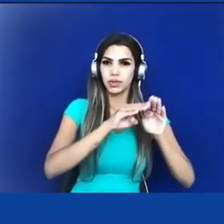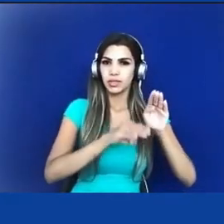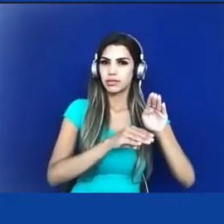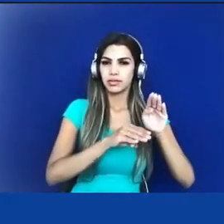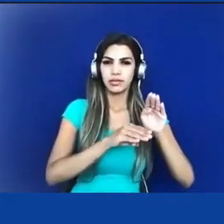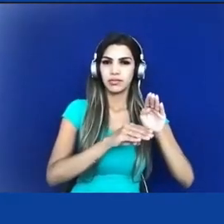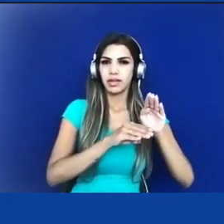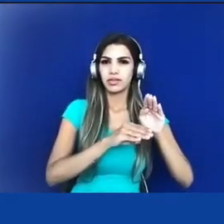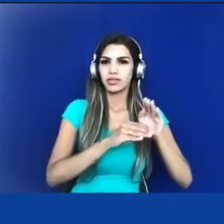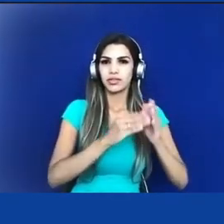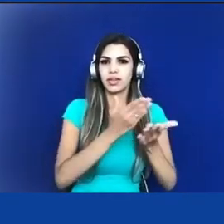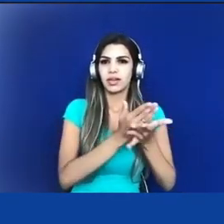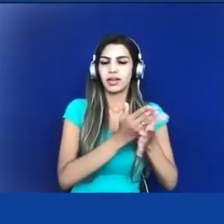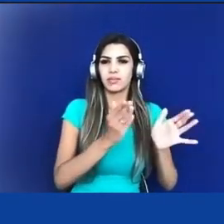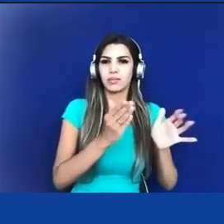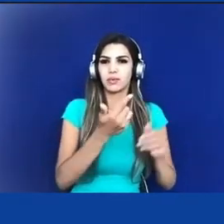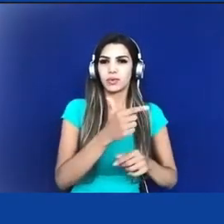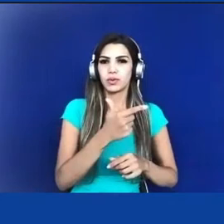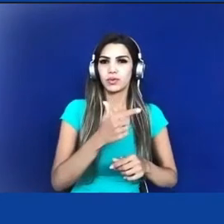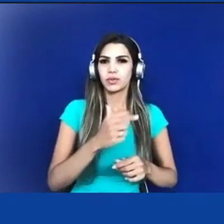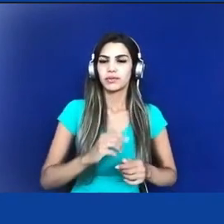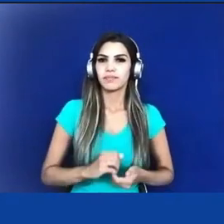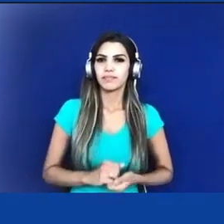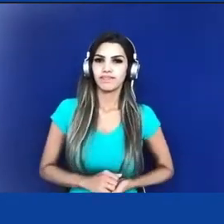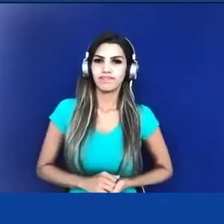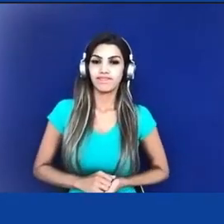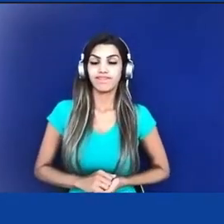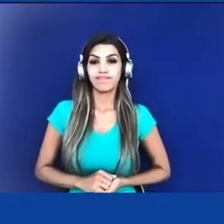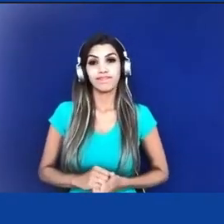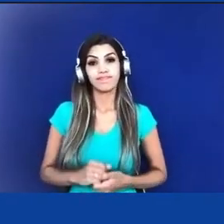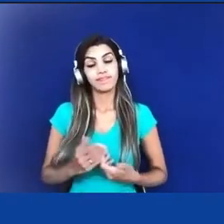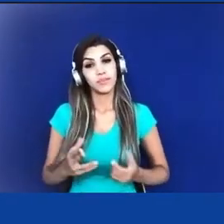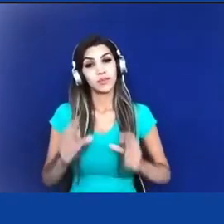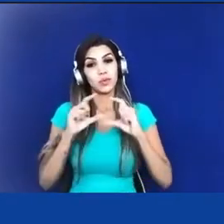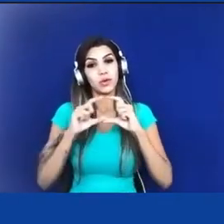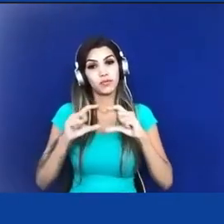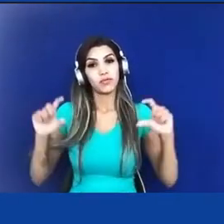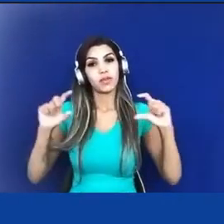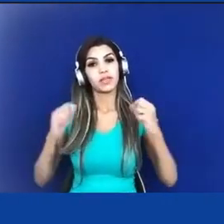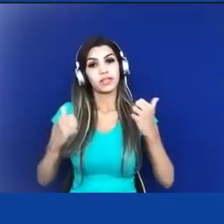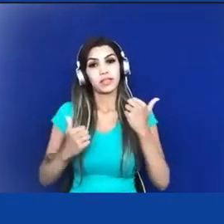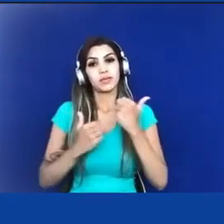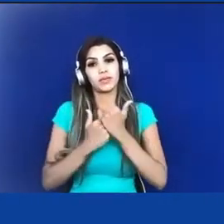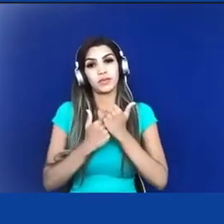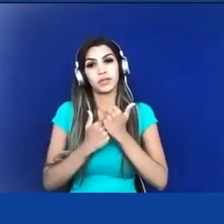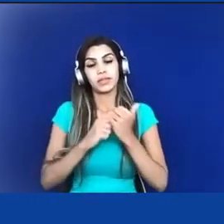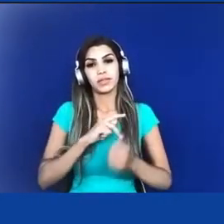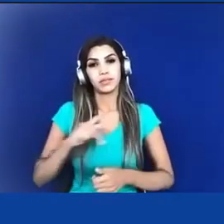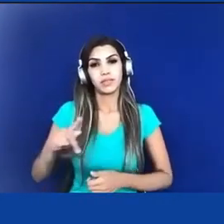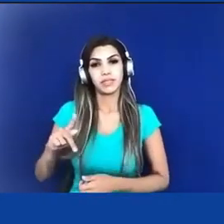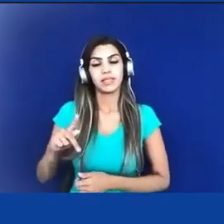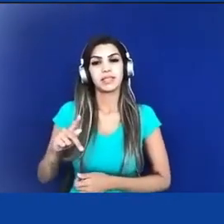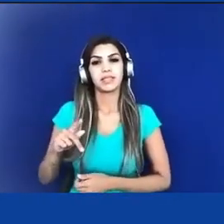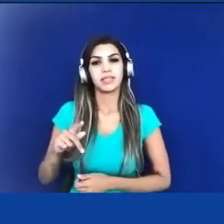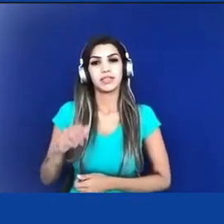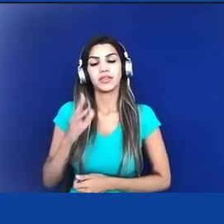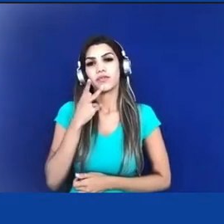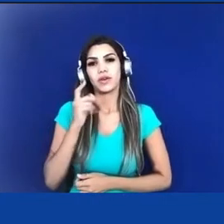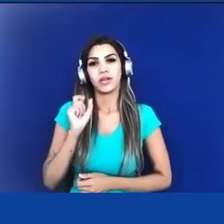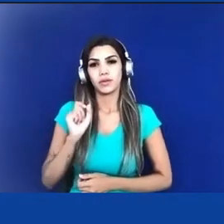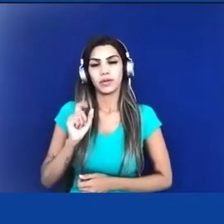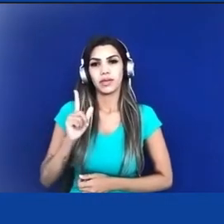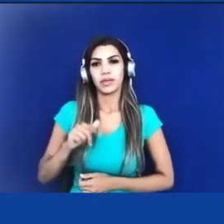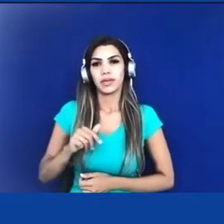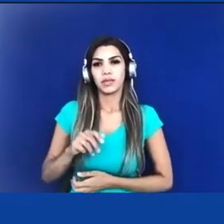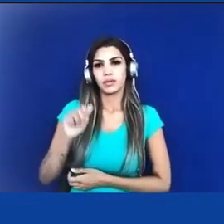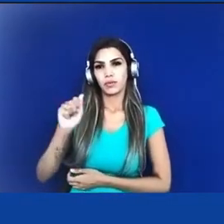E aí, a frase do Pedro Aleixo é o seguinte, que ele não tinha medo do AI-5 nas mãos do presidente da República, ele tinha medo